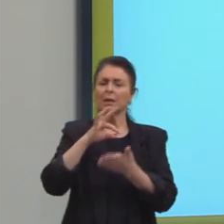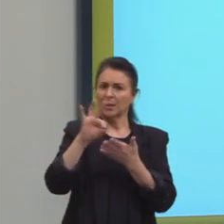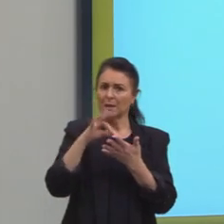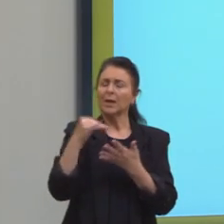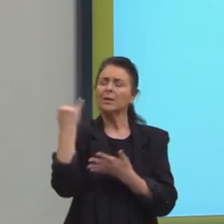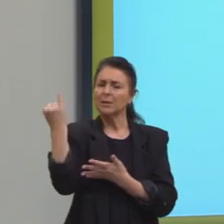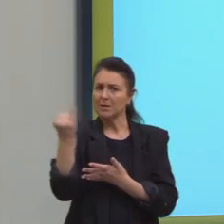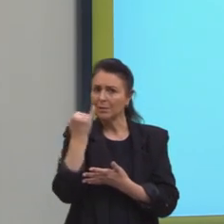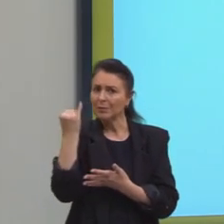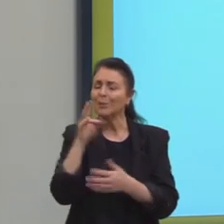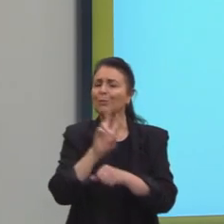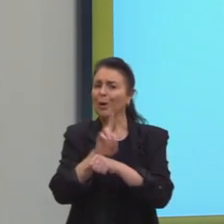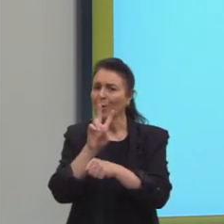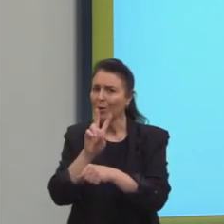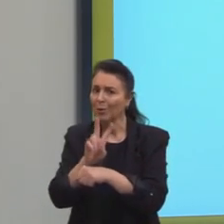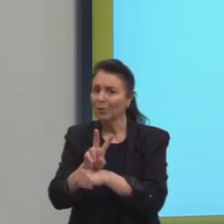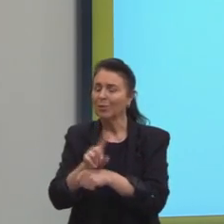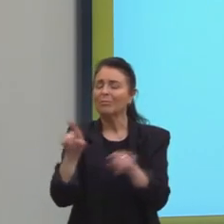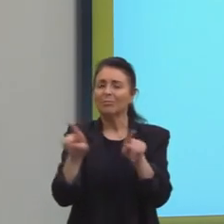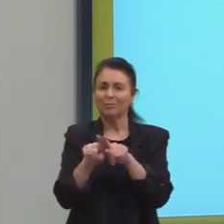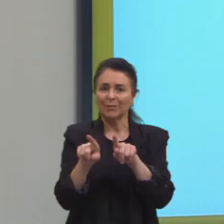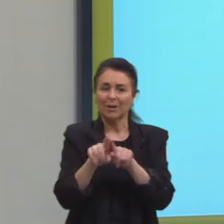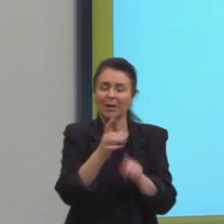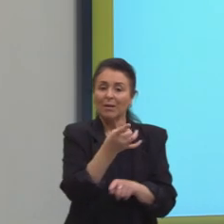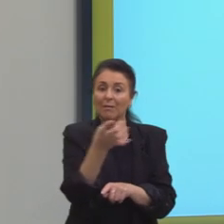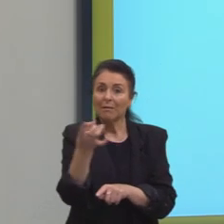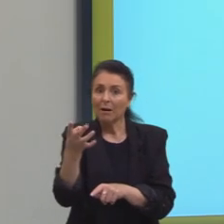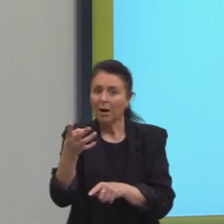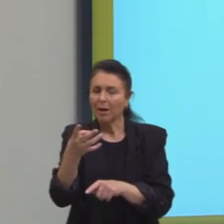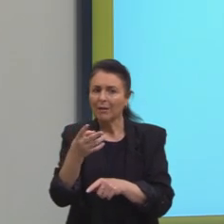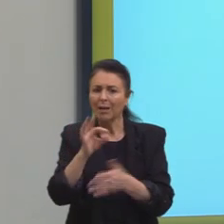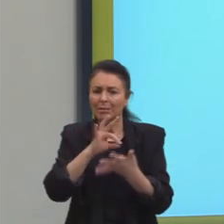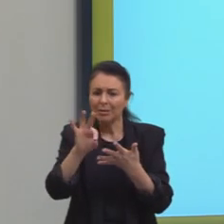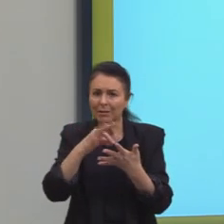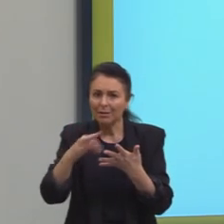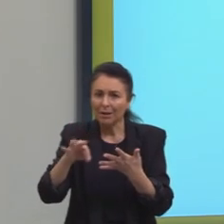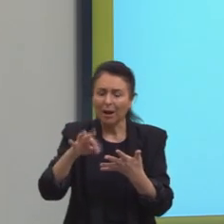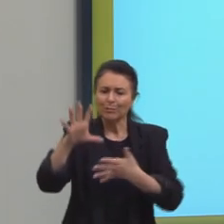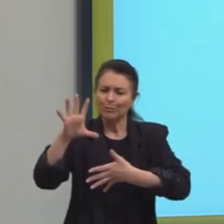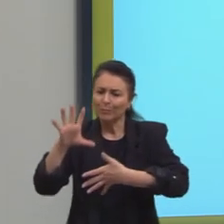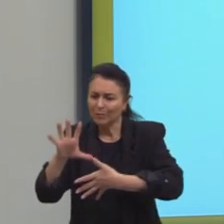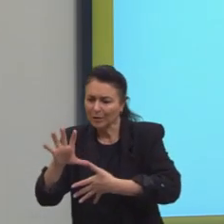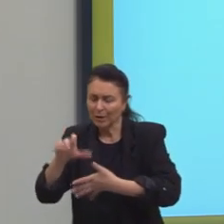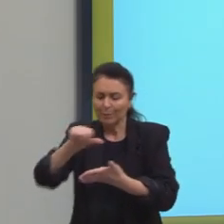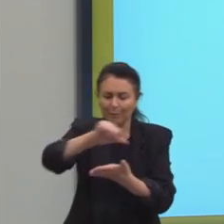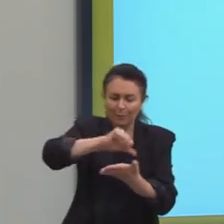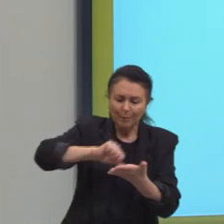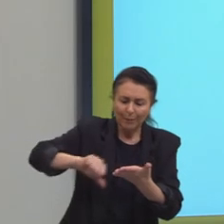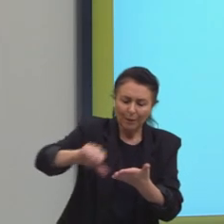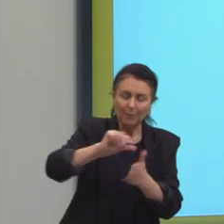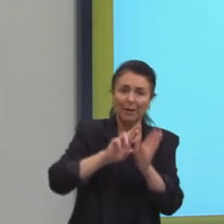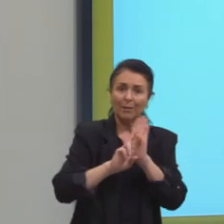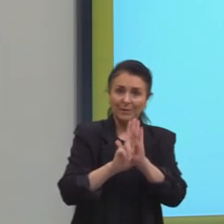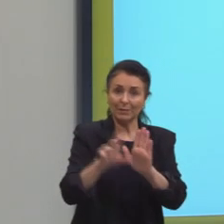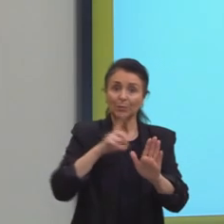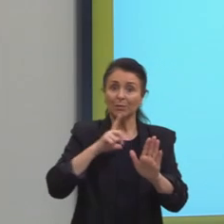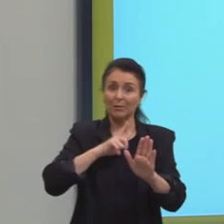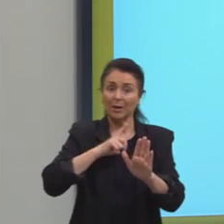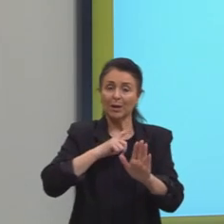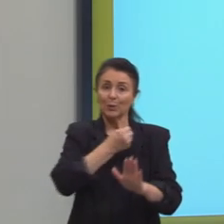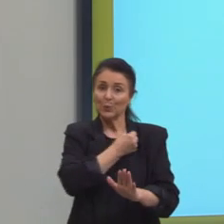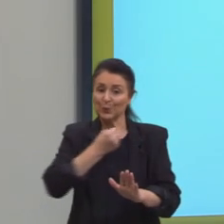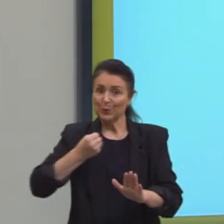então, estar pensando, porque cada, na cartografia, então, cada mapa, cada representação vai ter sua escala definida de acordo